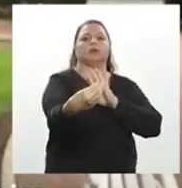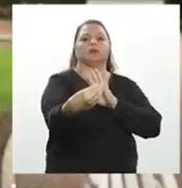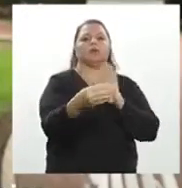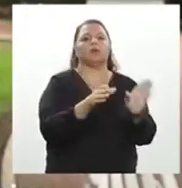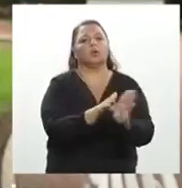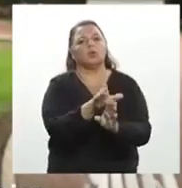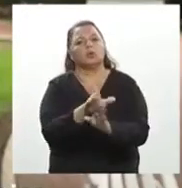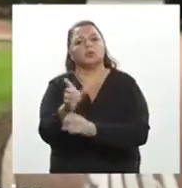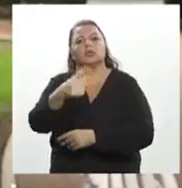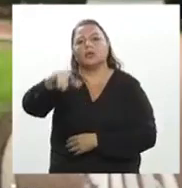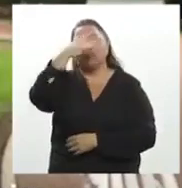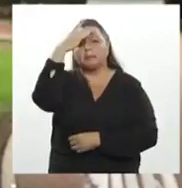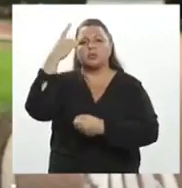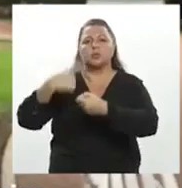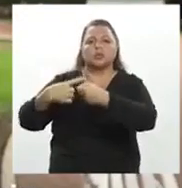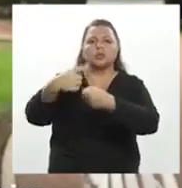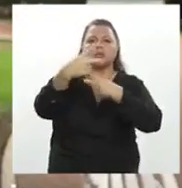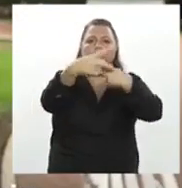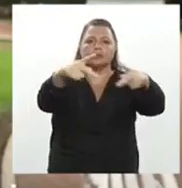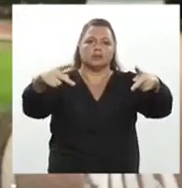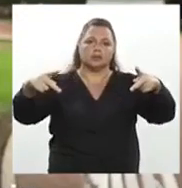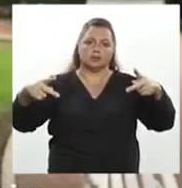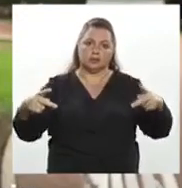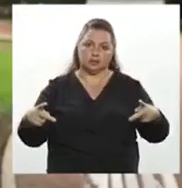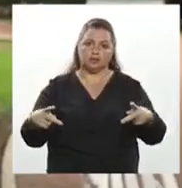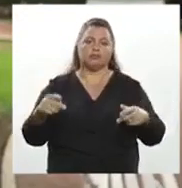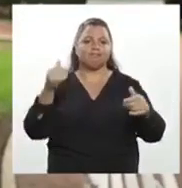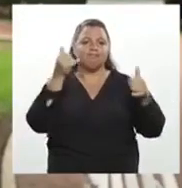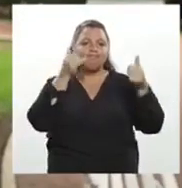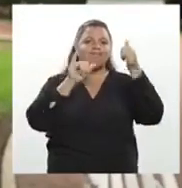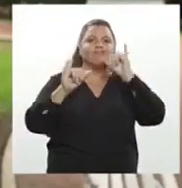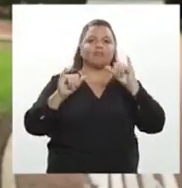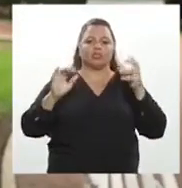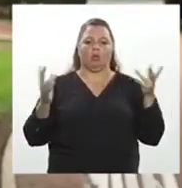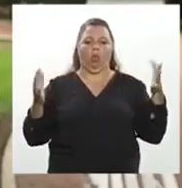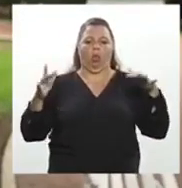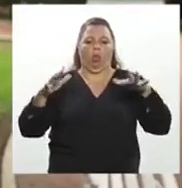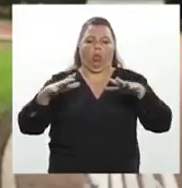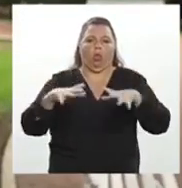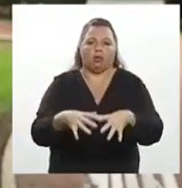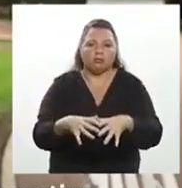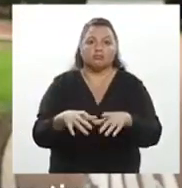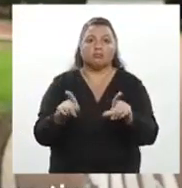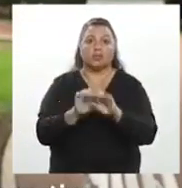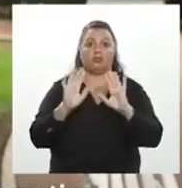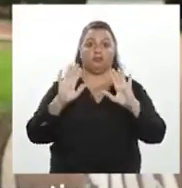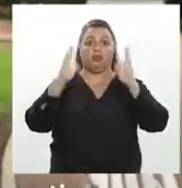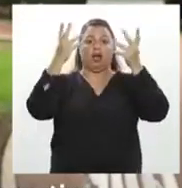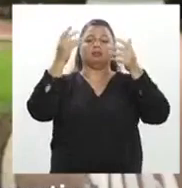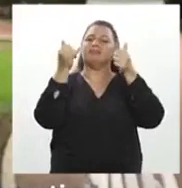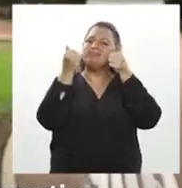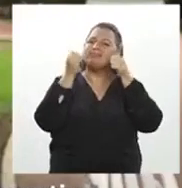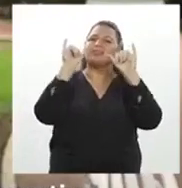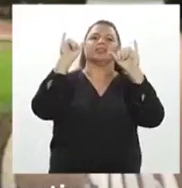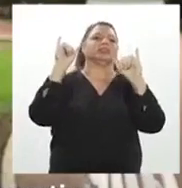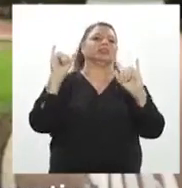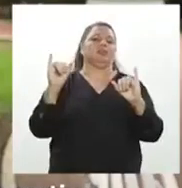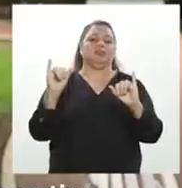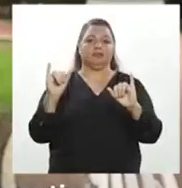Orientem as pessoas em seus municípios para evitarem aglomerações, festividades